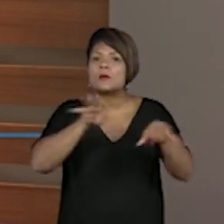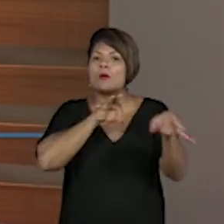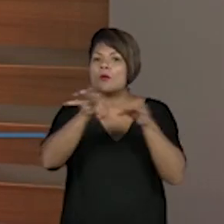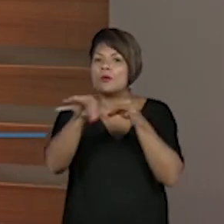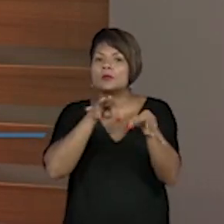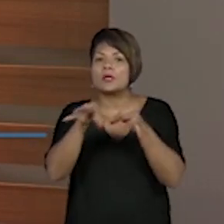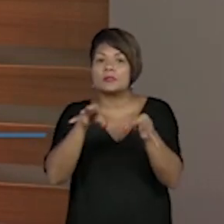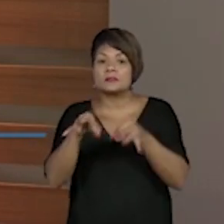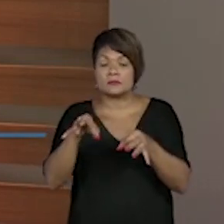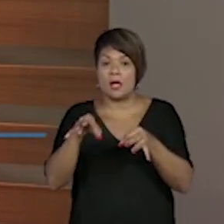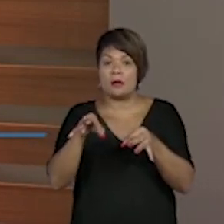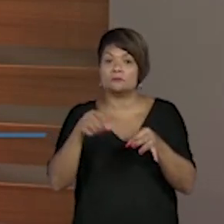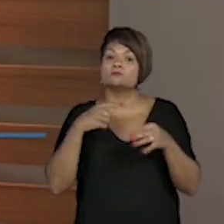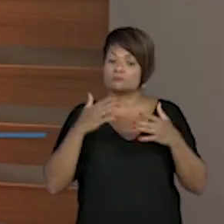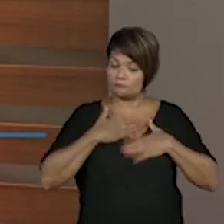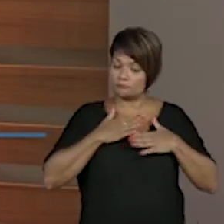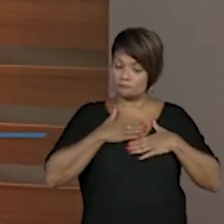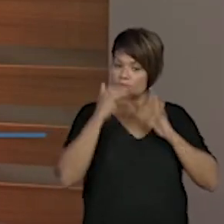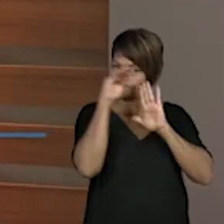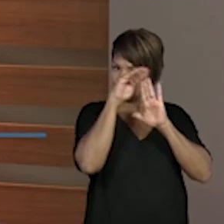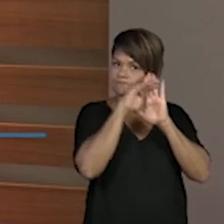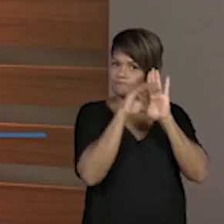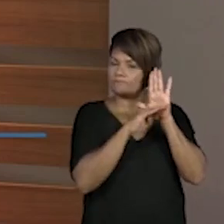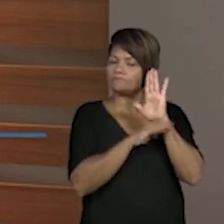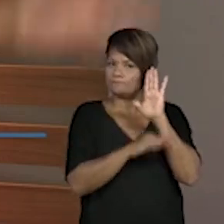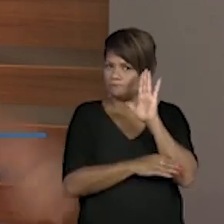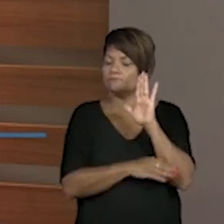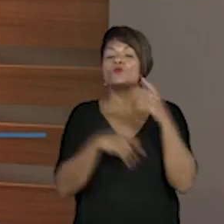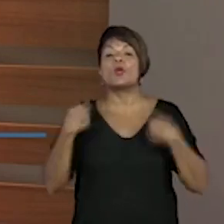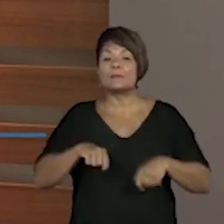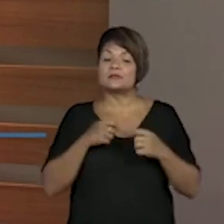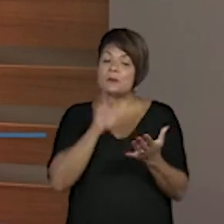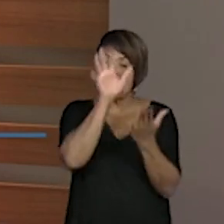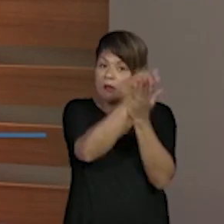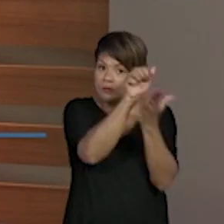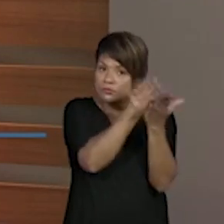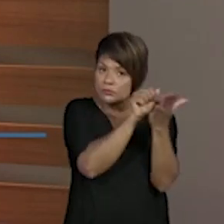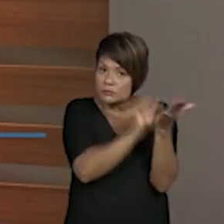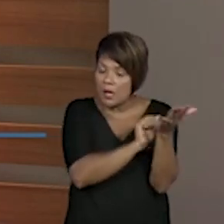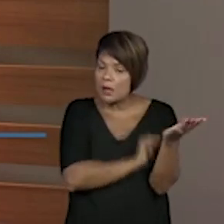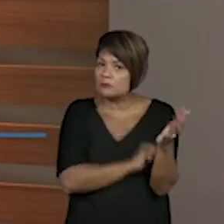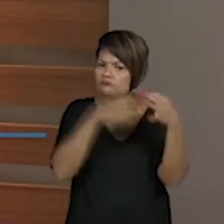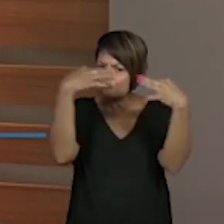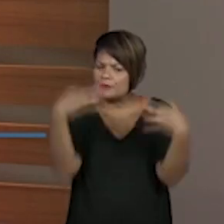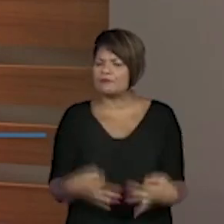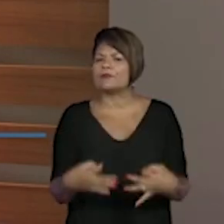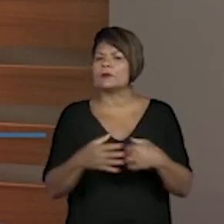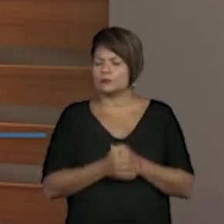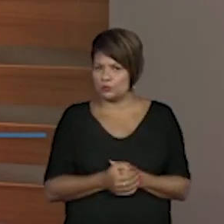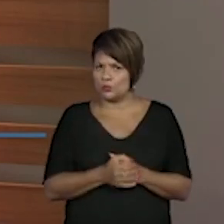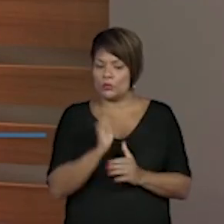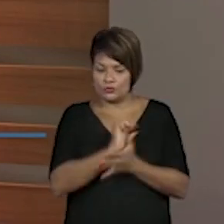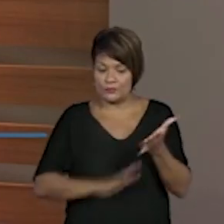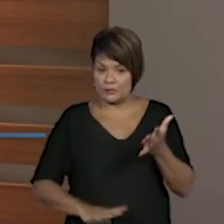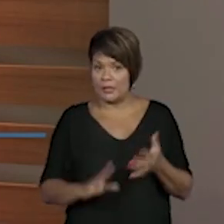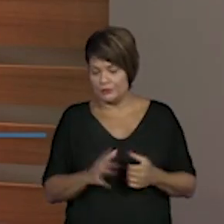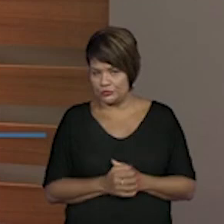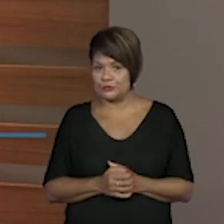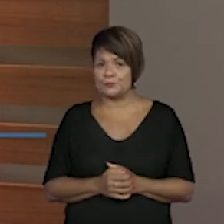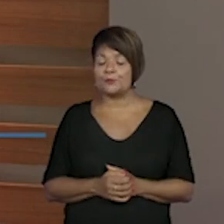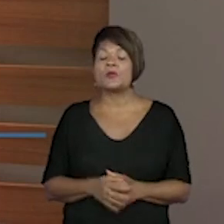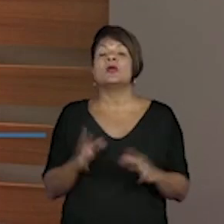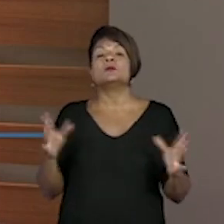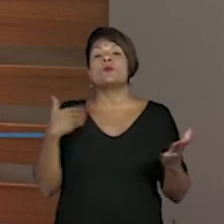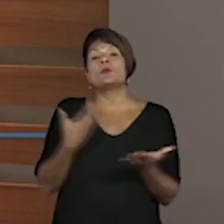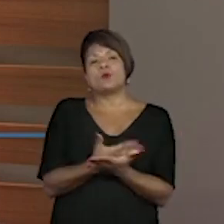o meu portfólio, né? Preciso deixar bem registrado as atividades do dia. Então, para começar, nós iremos colocar